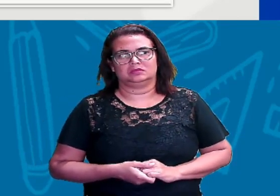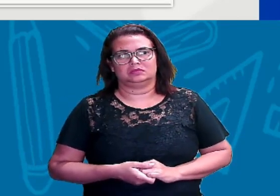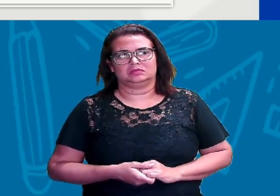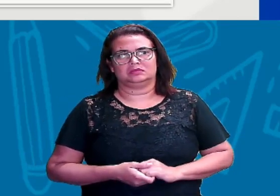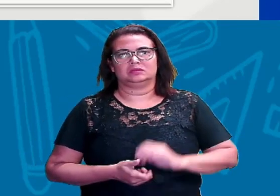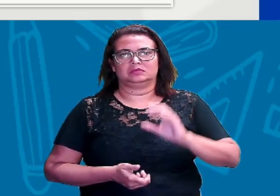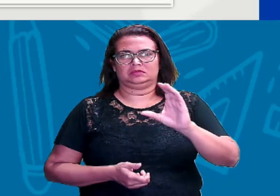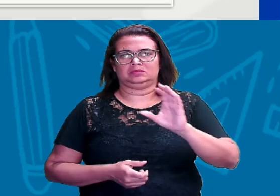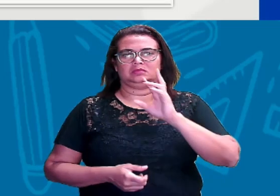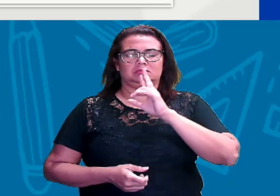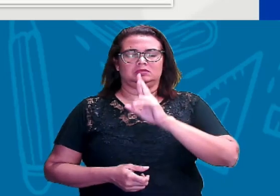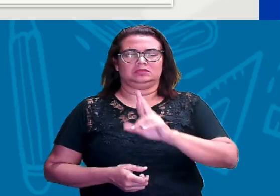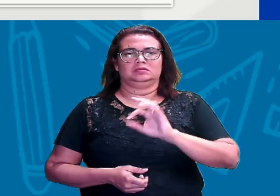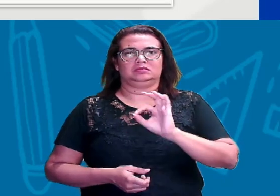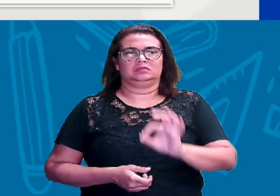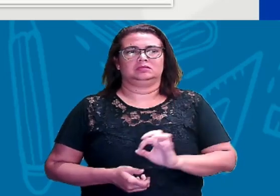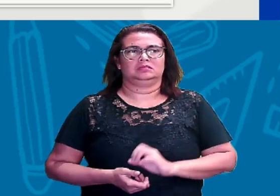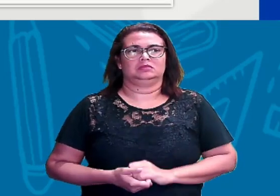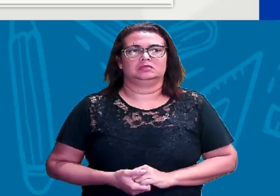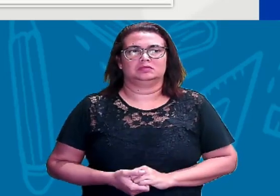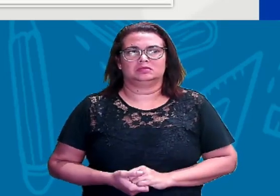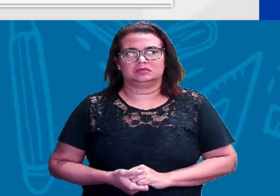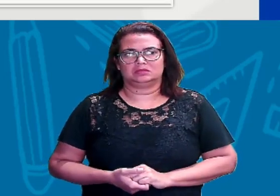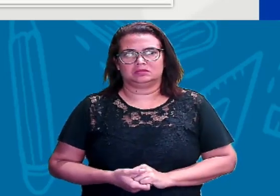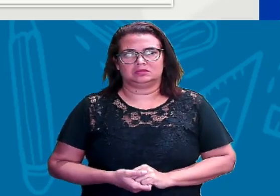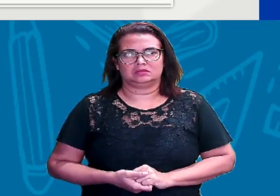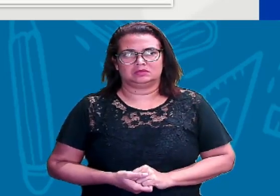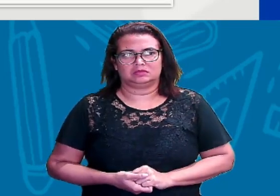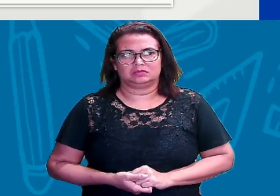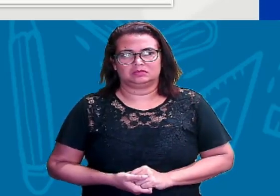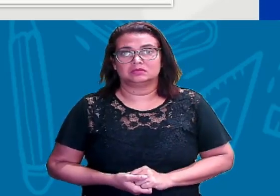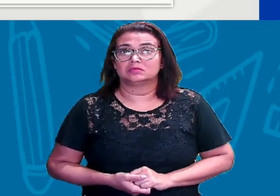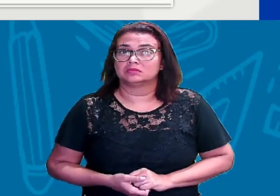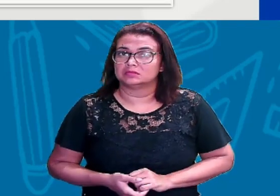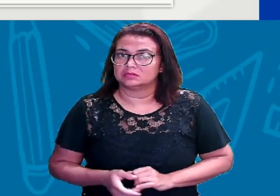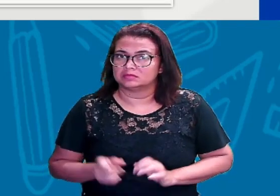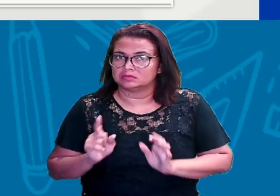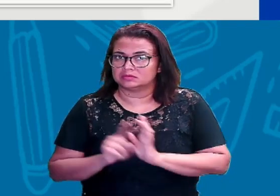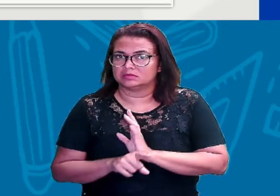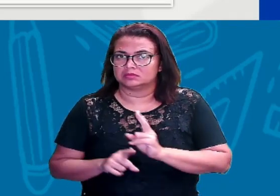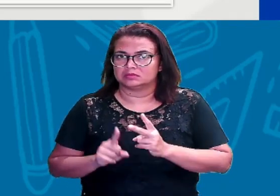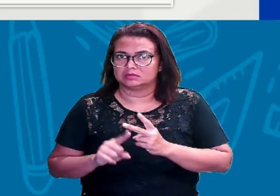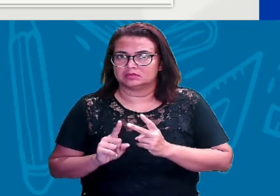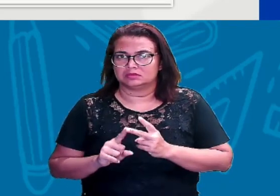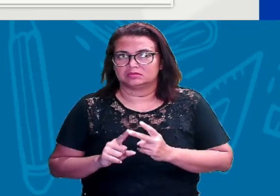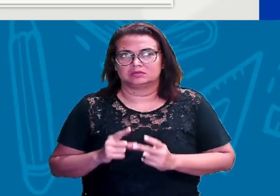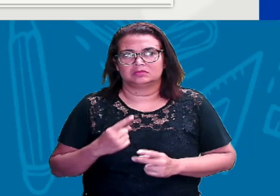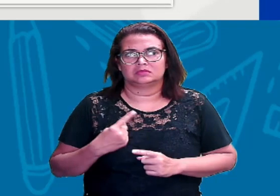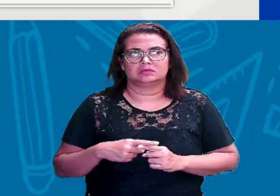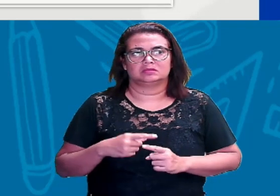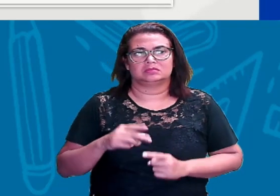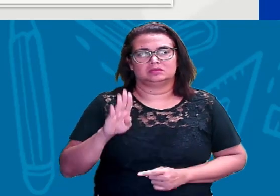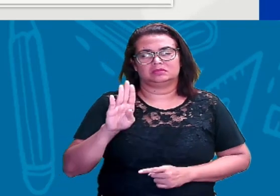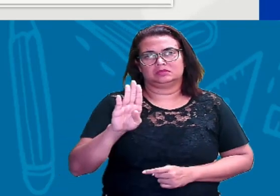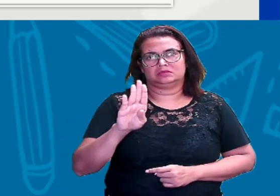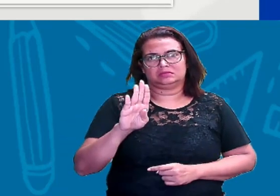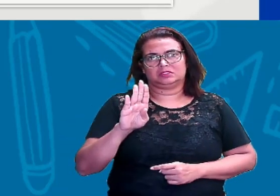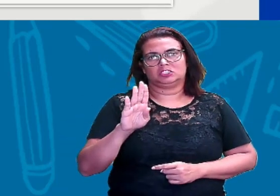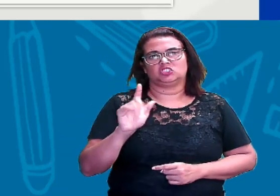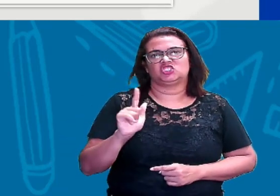A letra C. Certo? Agora, e a segunda questão? Por que a letra B, DI?